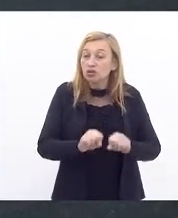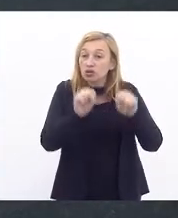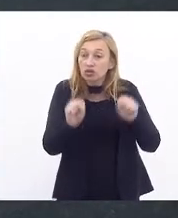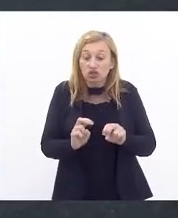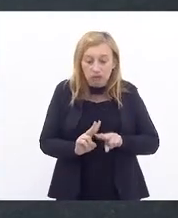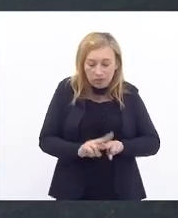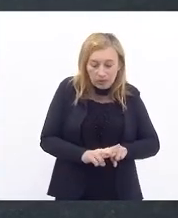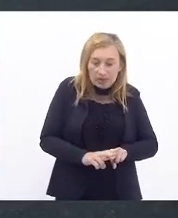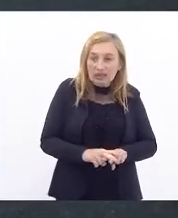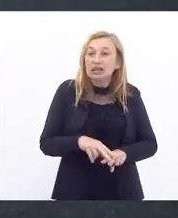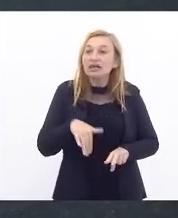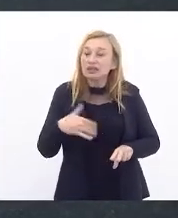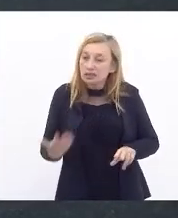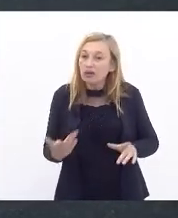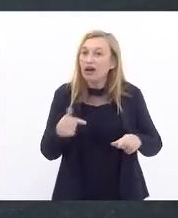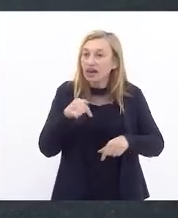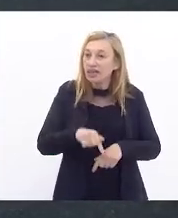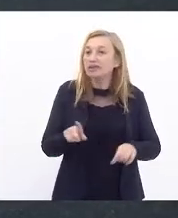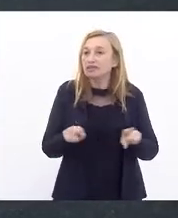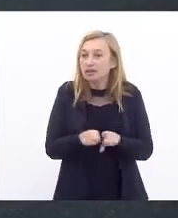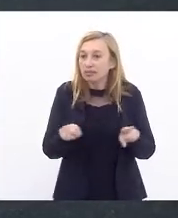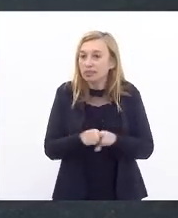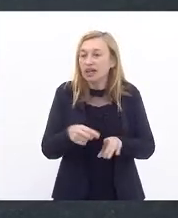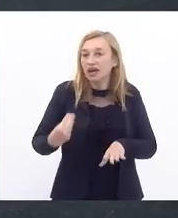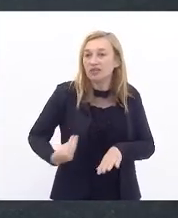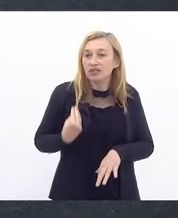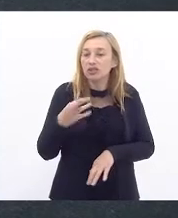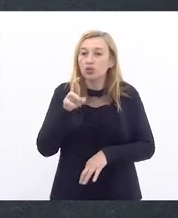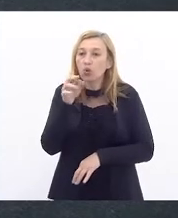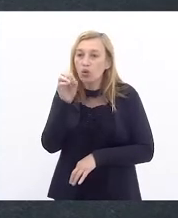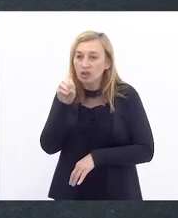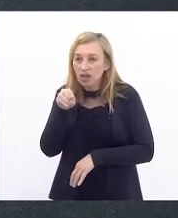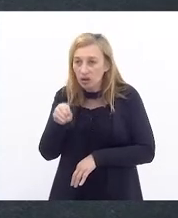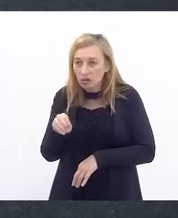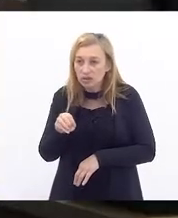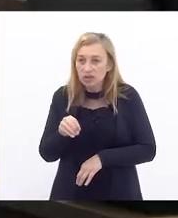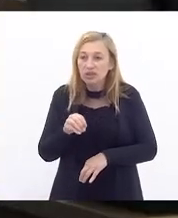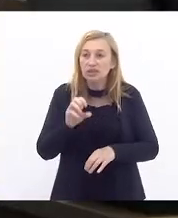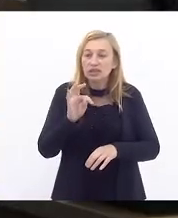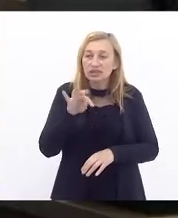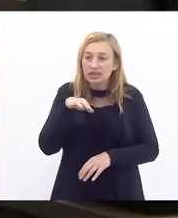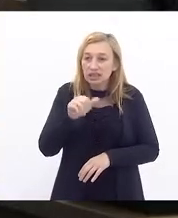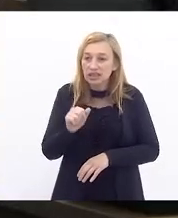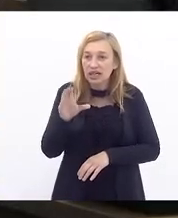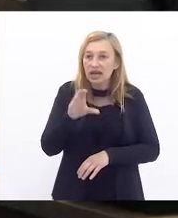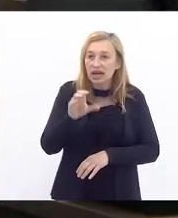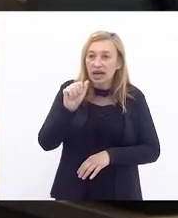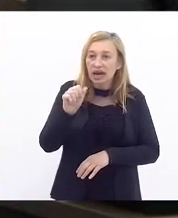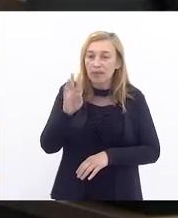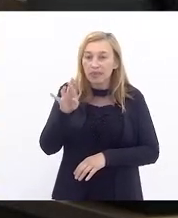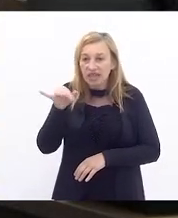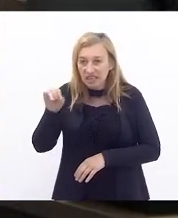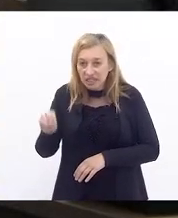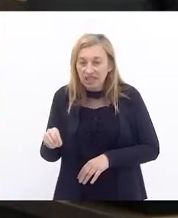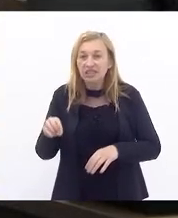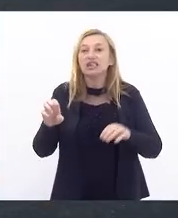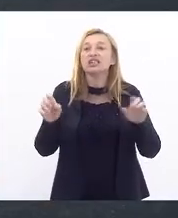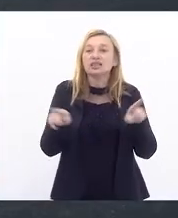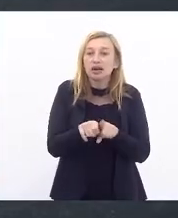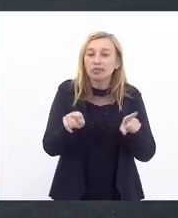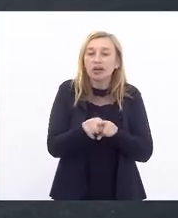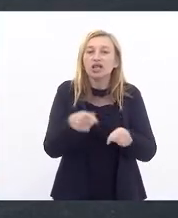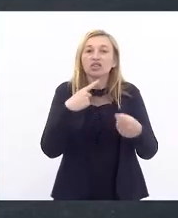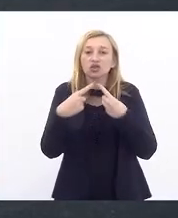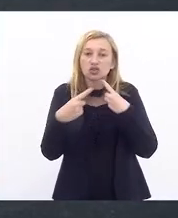prisional. Então, temos aqui também a presença do Ronaldo, da Santa Cabrini, que trouxe também o debate